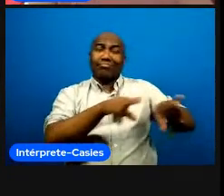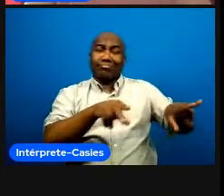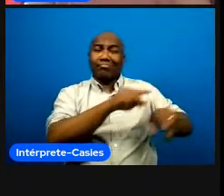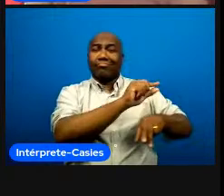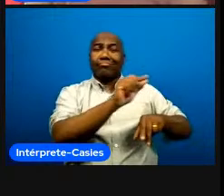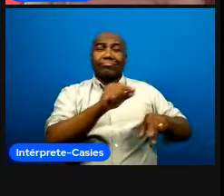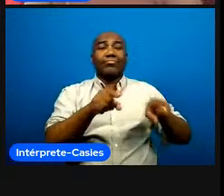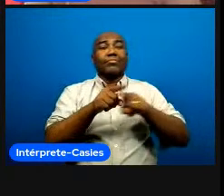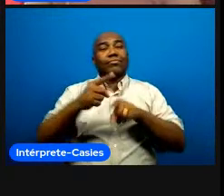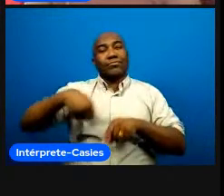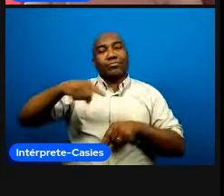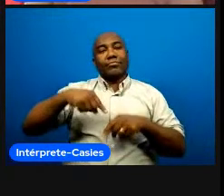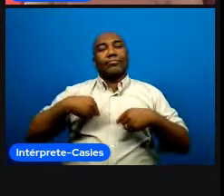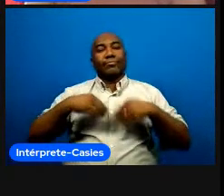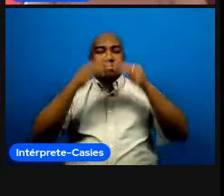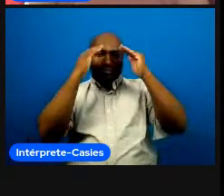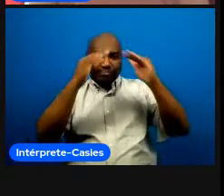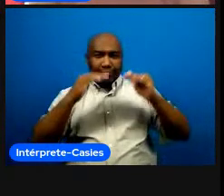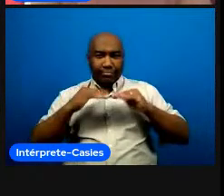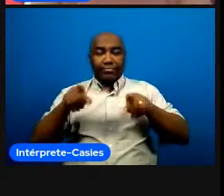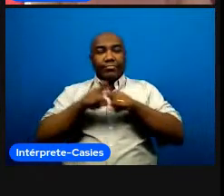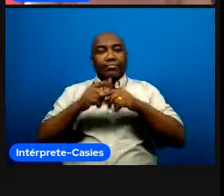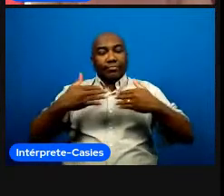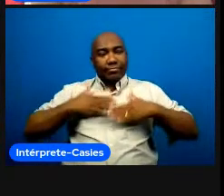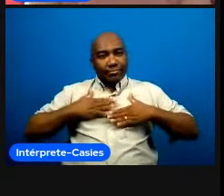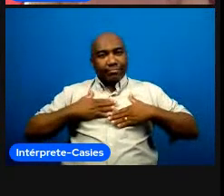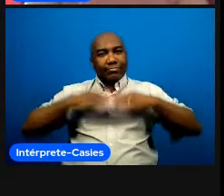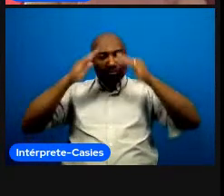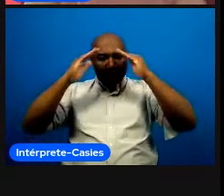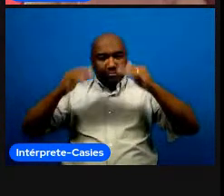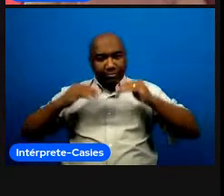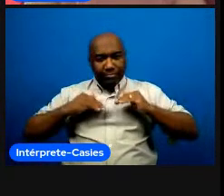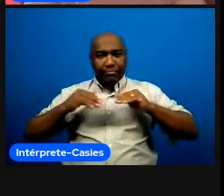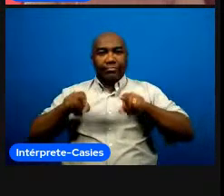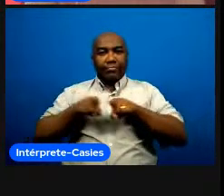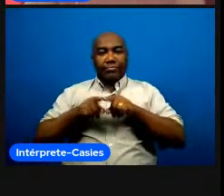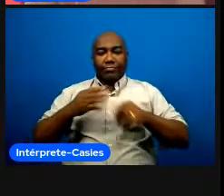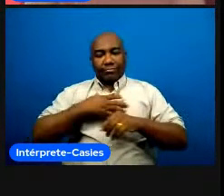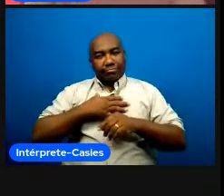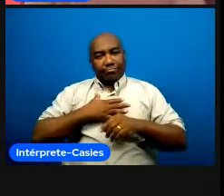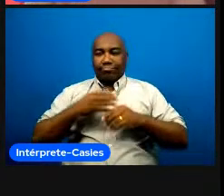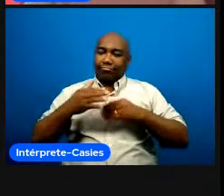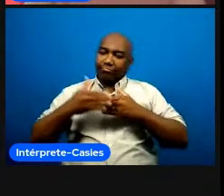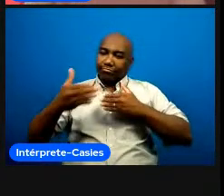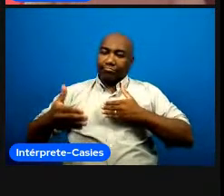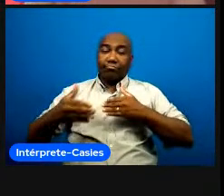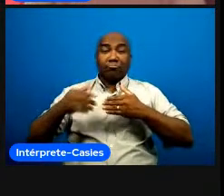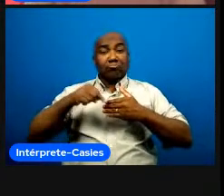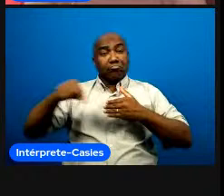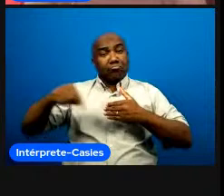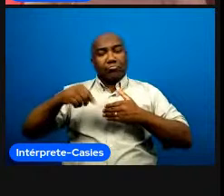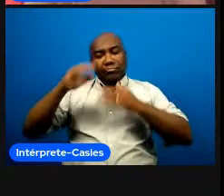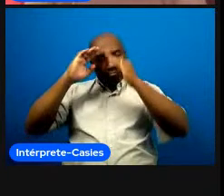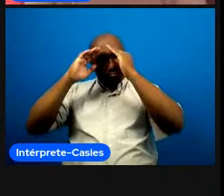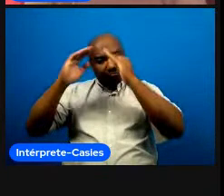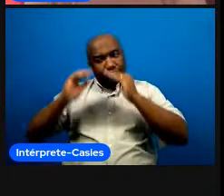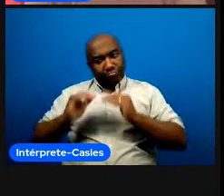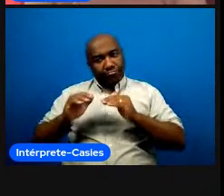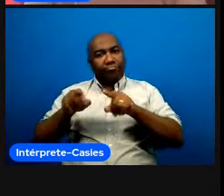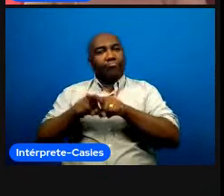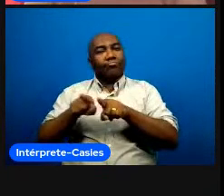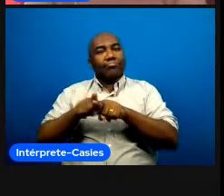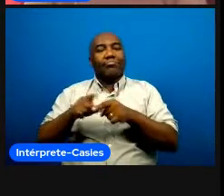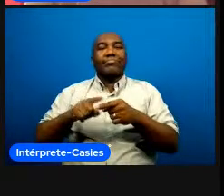paciência de respeitar o nosso processo de aprendizagem e esse foi um grande uma grande lição que que eu venho